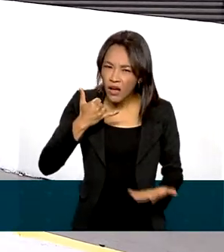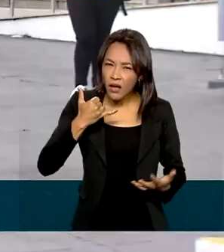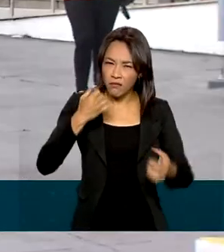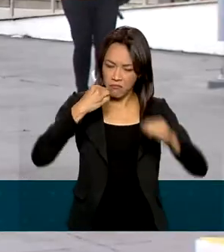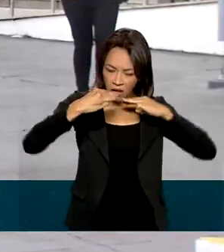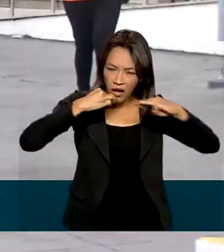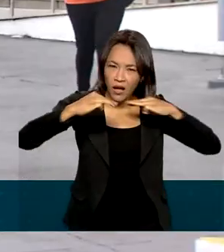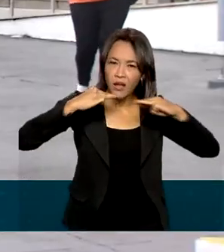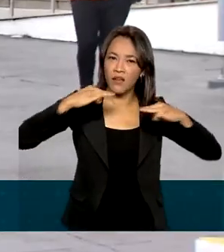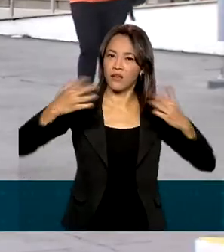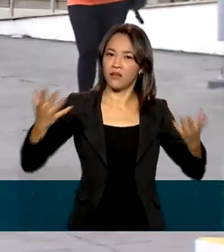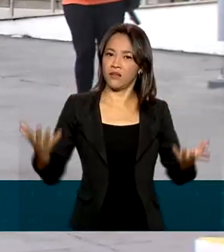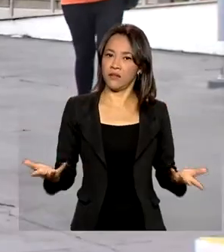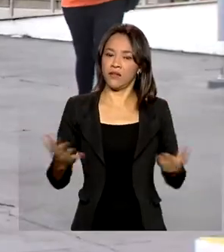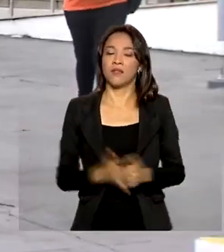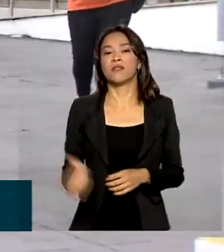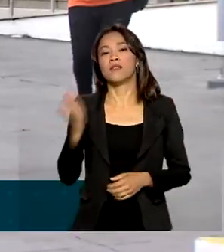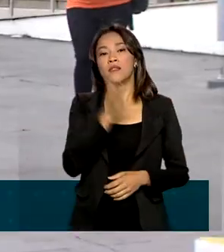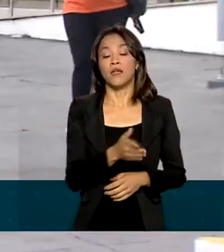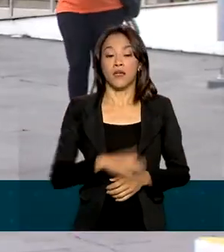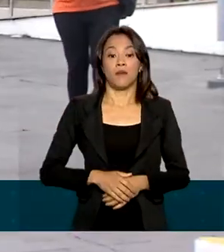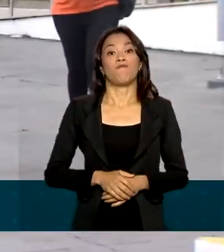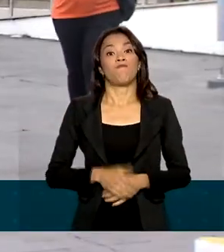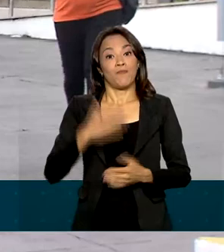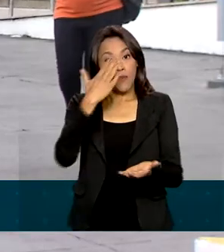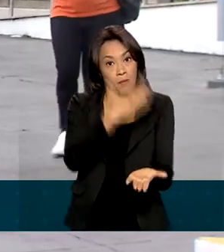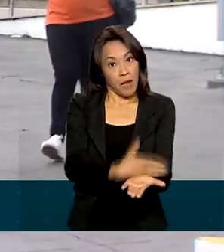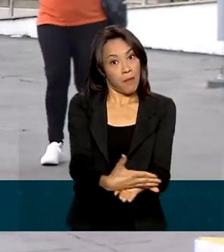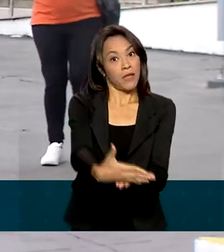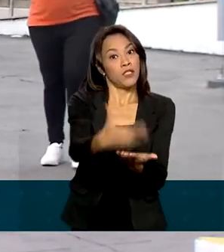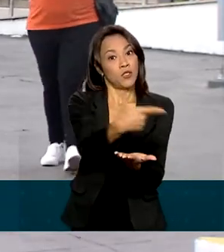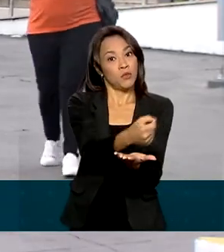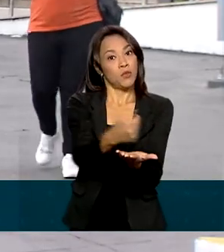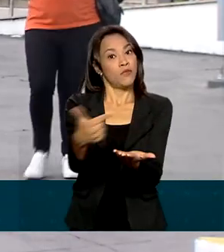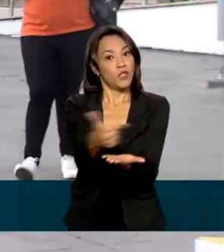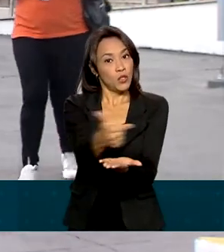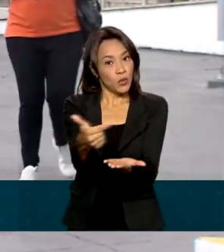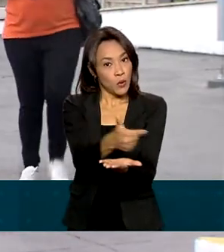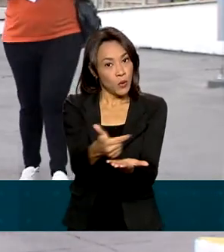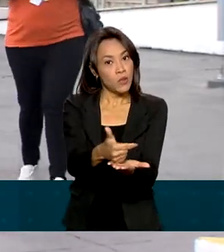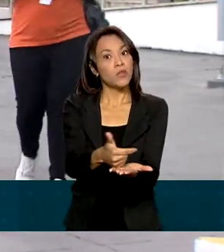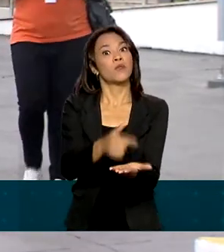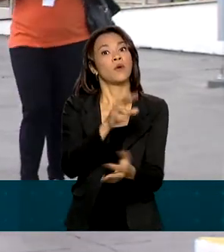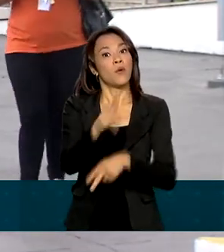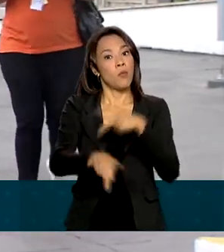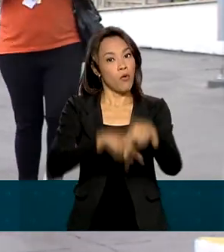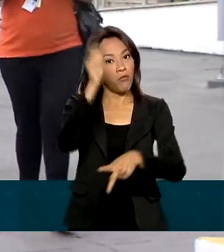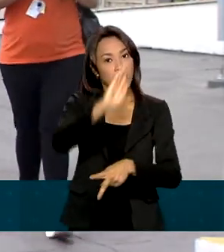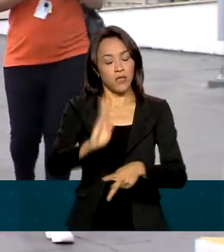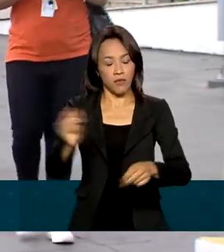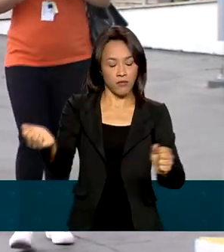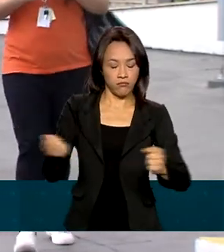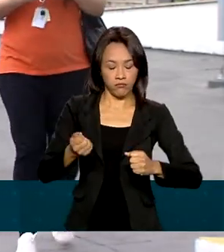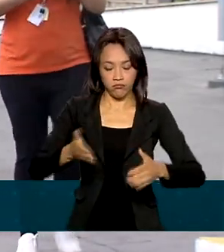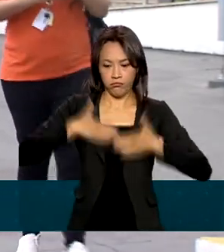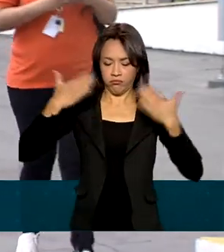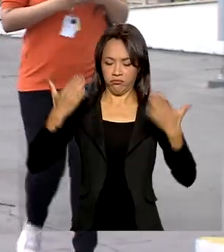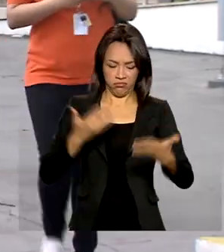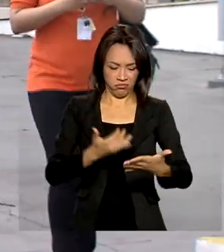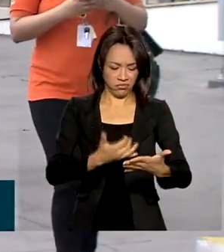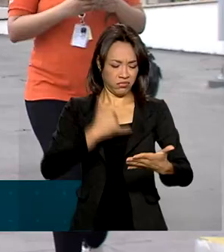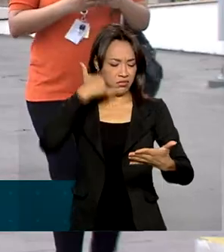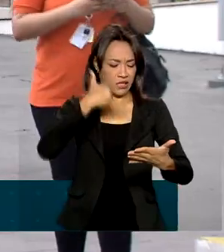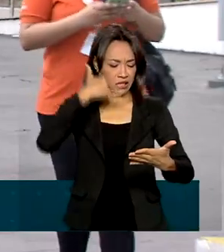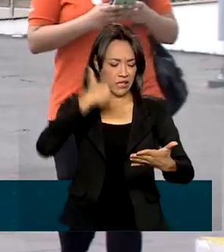telemarketing. A partir de 2022, os brasileiros não serão mais surpreendidos por ligações indesejadas.